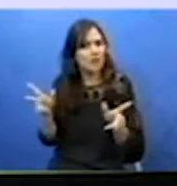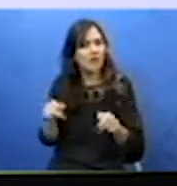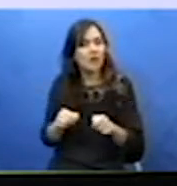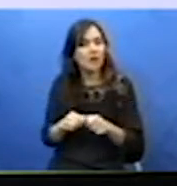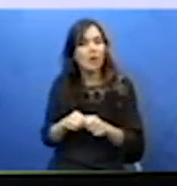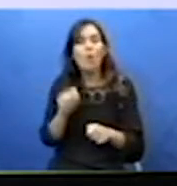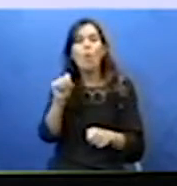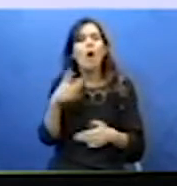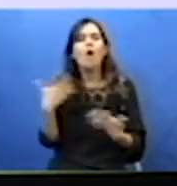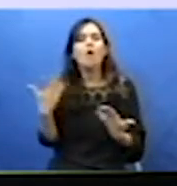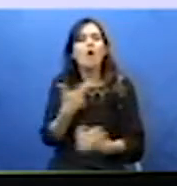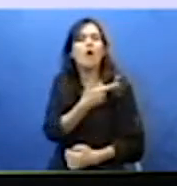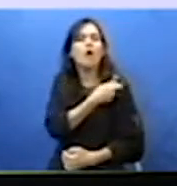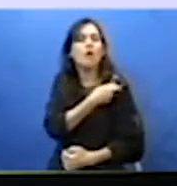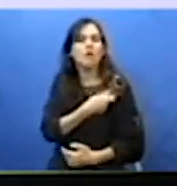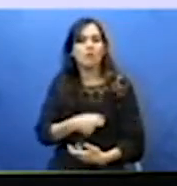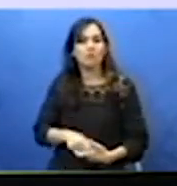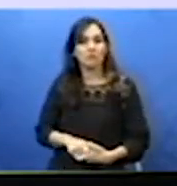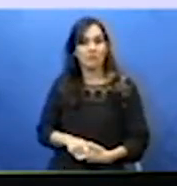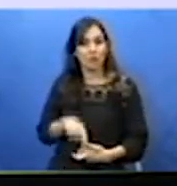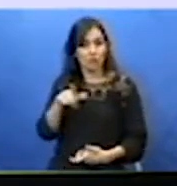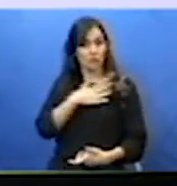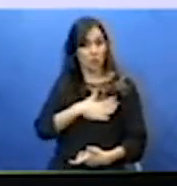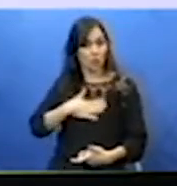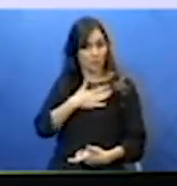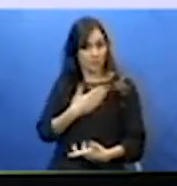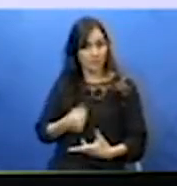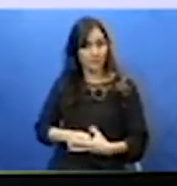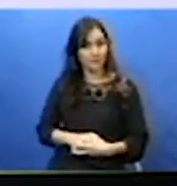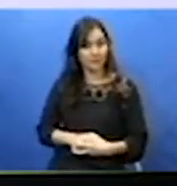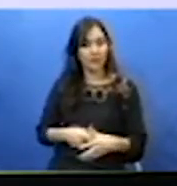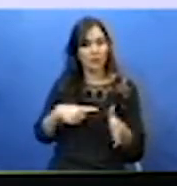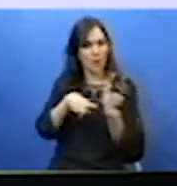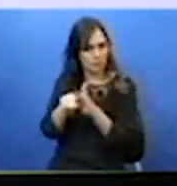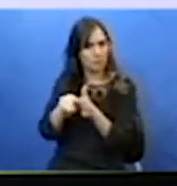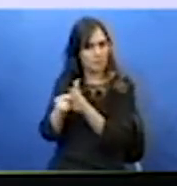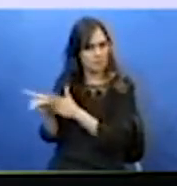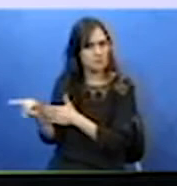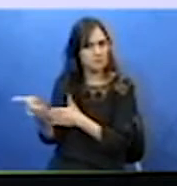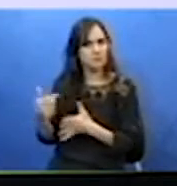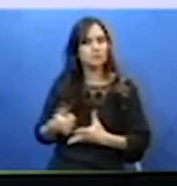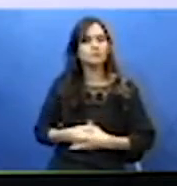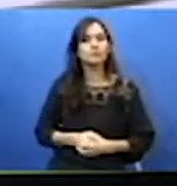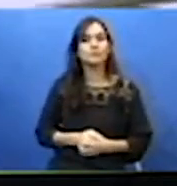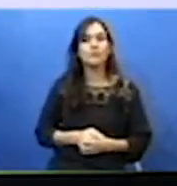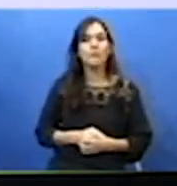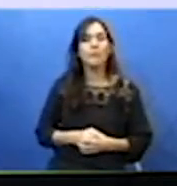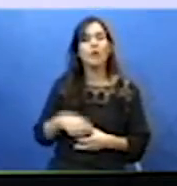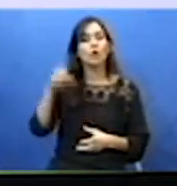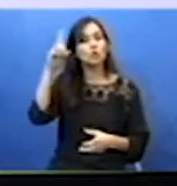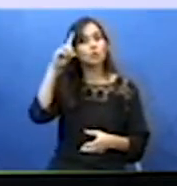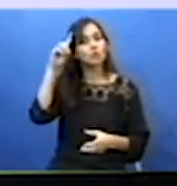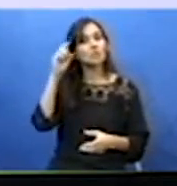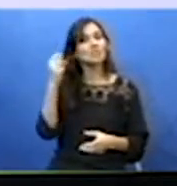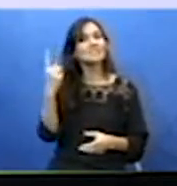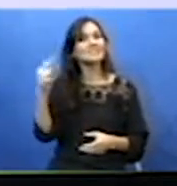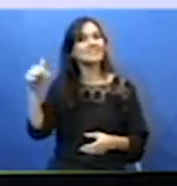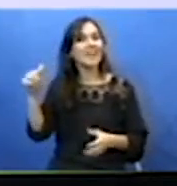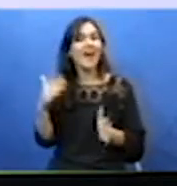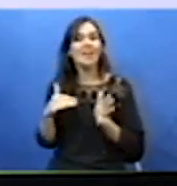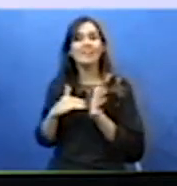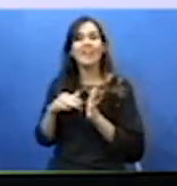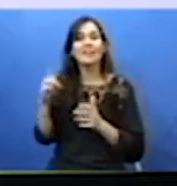poderia tomar? Então, qual que você gostaria, né? Foi uma pesquisa feita do dia 17 ao 19 de